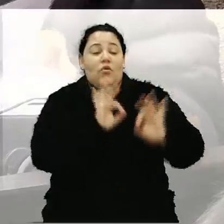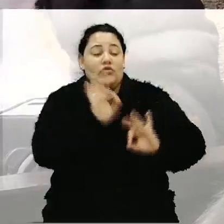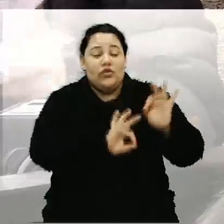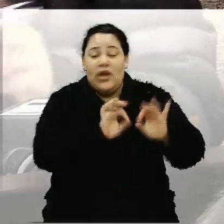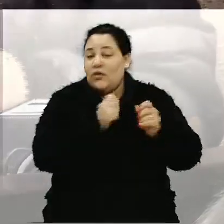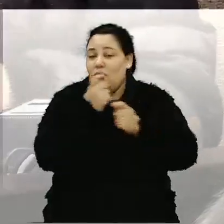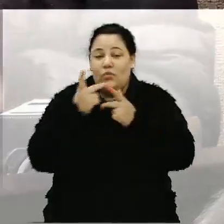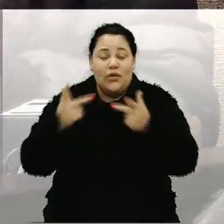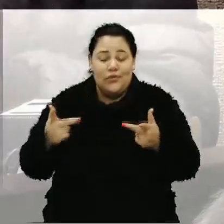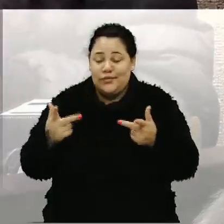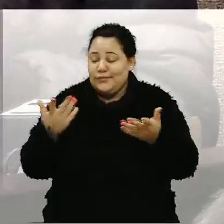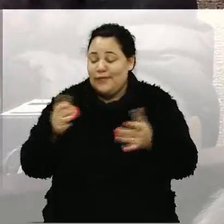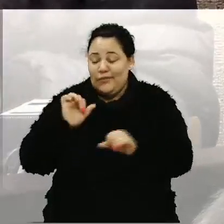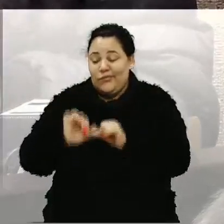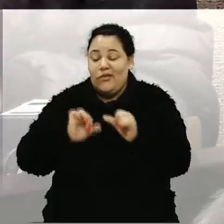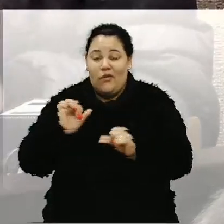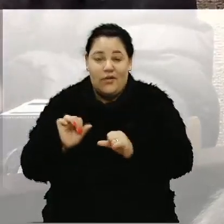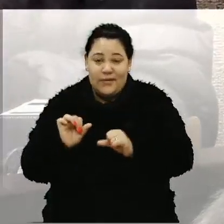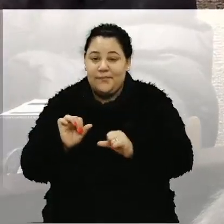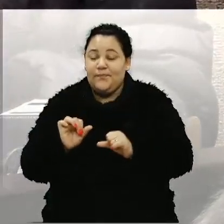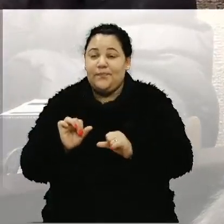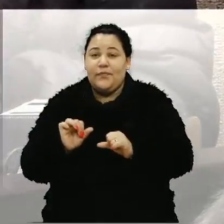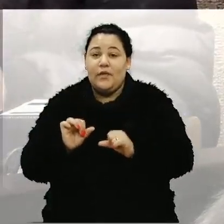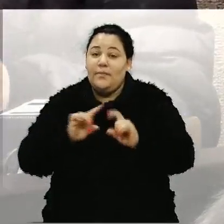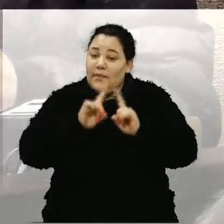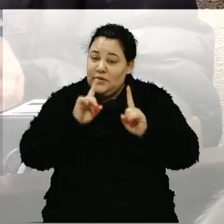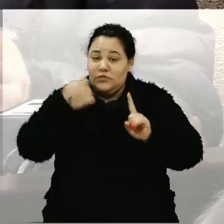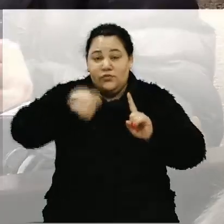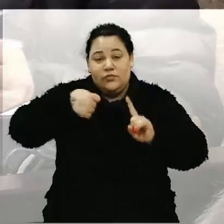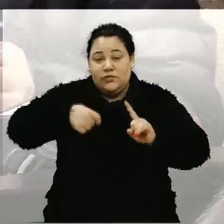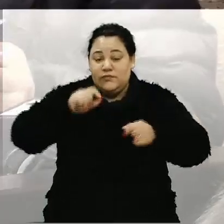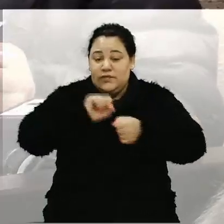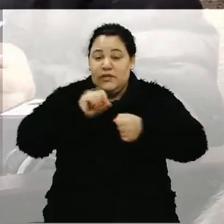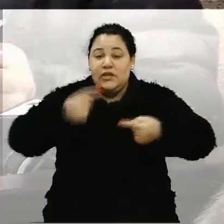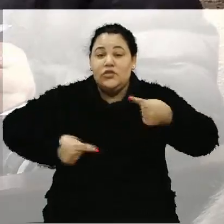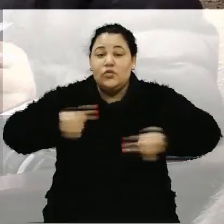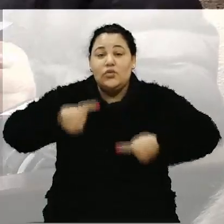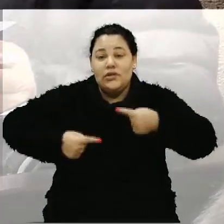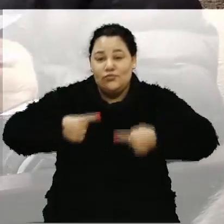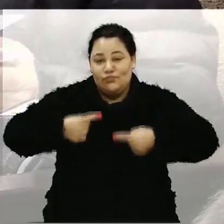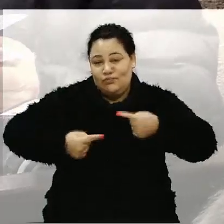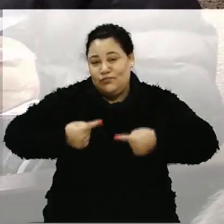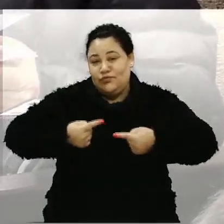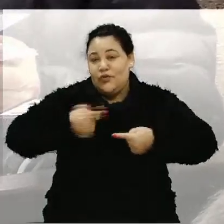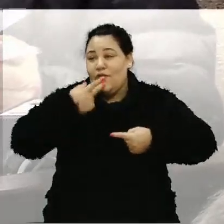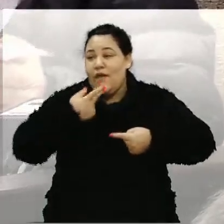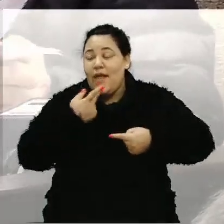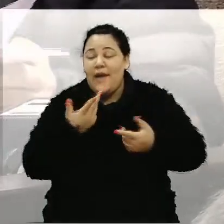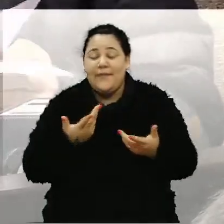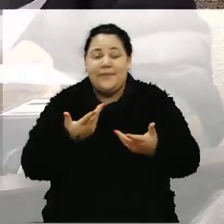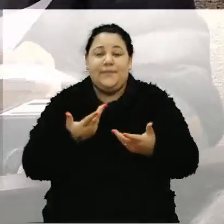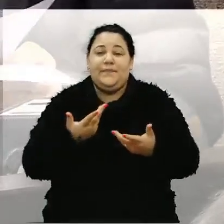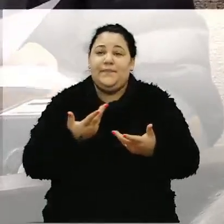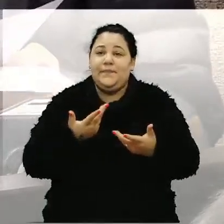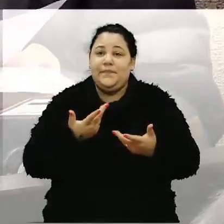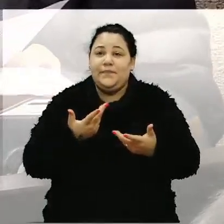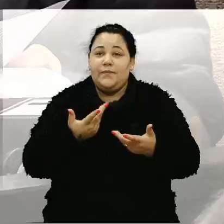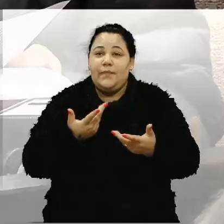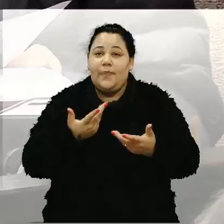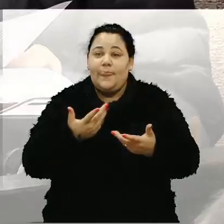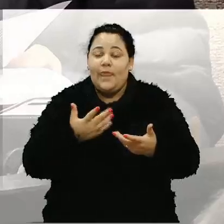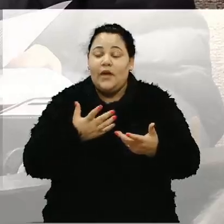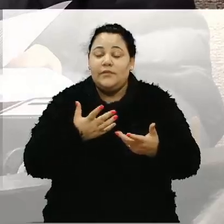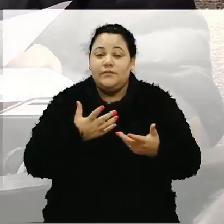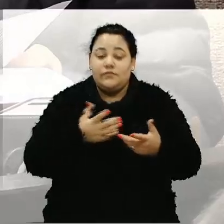mas a gente precisa fazer essa discussão de dizer que se as pessoas não